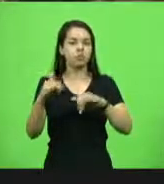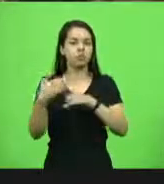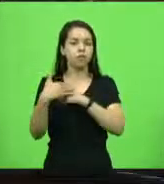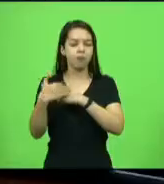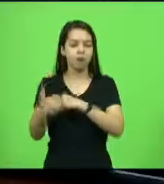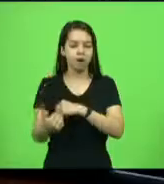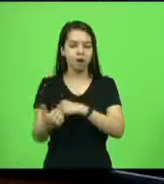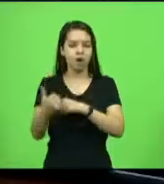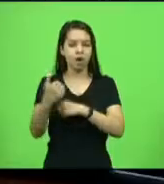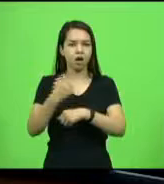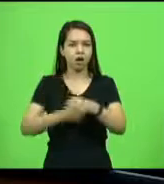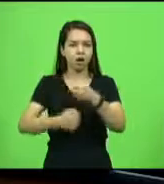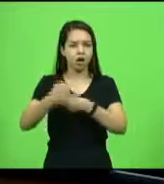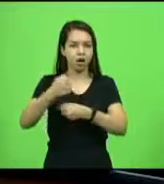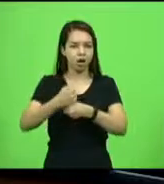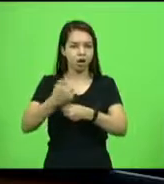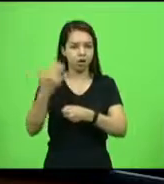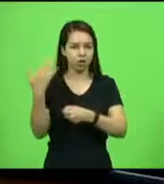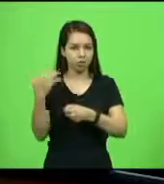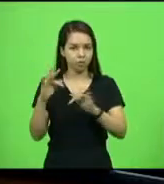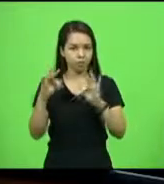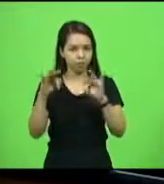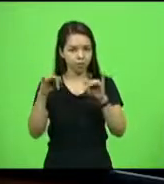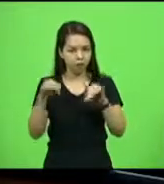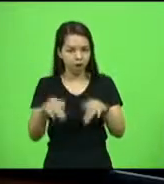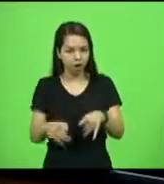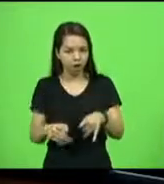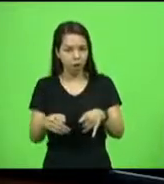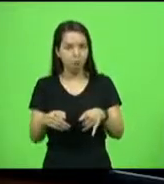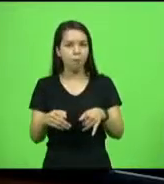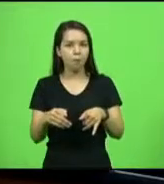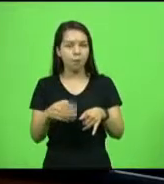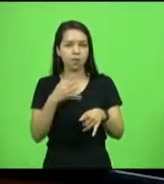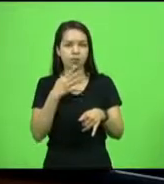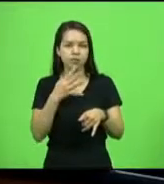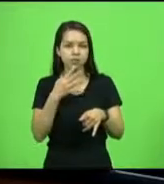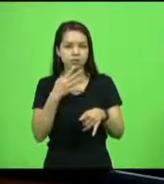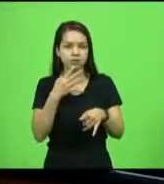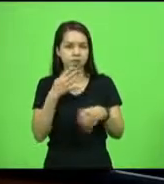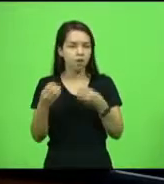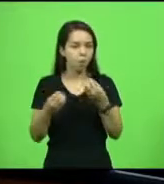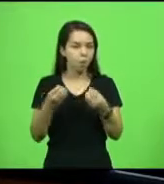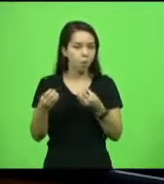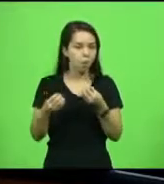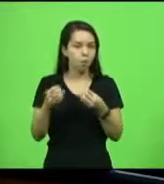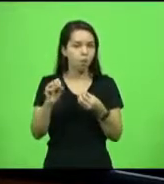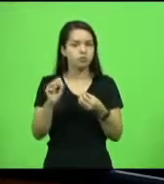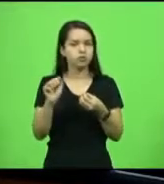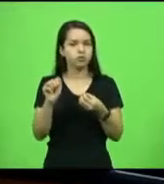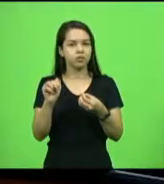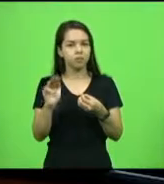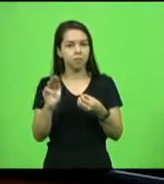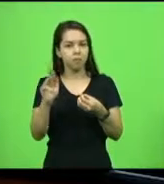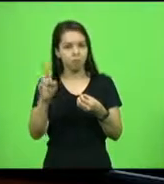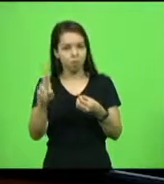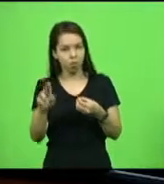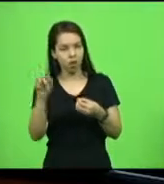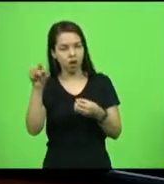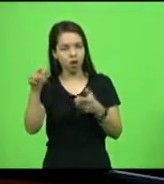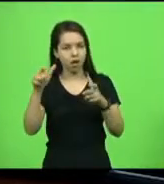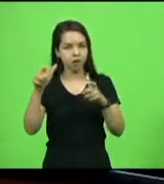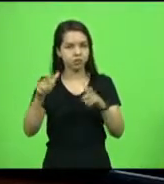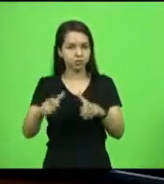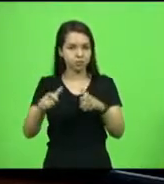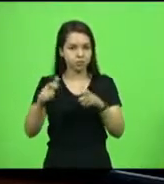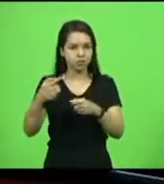para conhecer a situação do SAMU em Chapecó e ouvir os trabalhadores. Fiquei assustada,